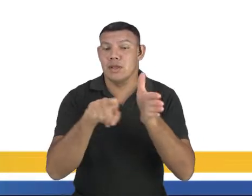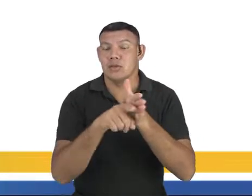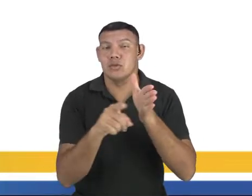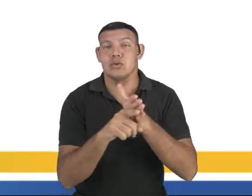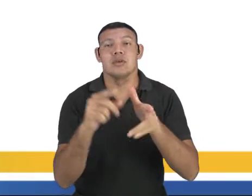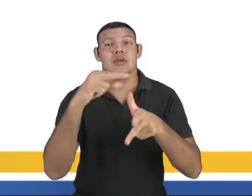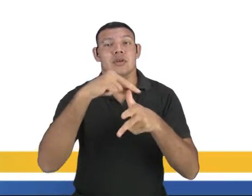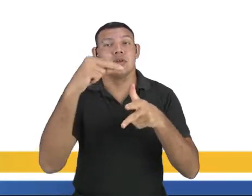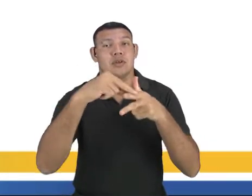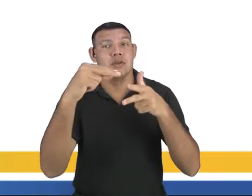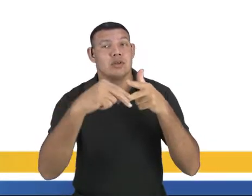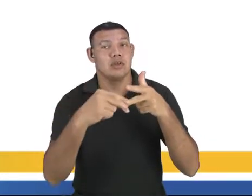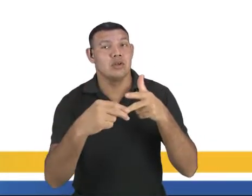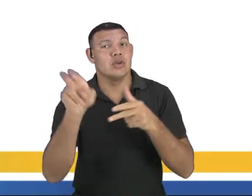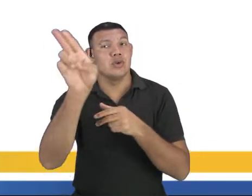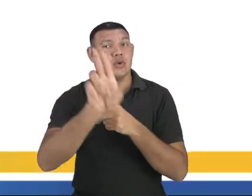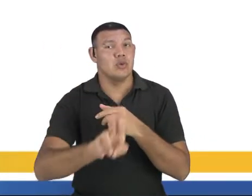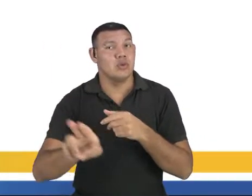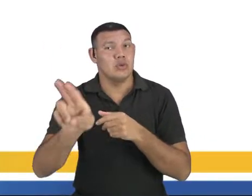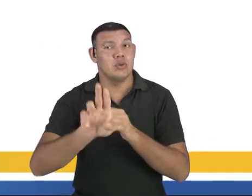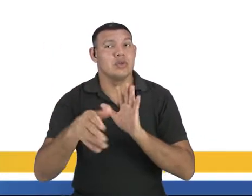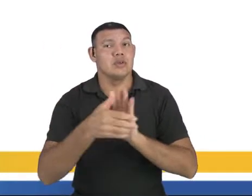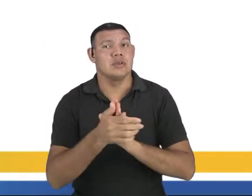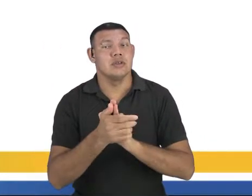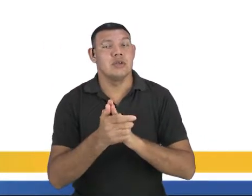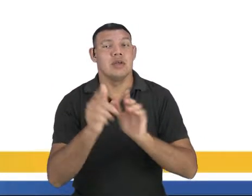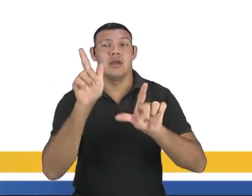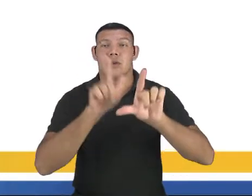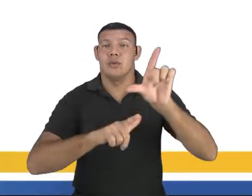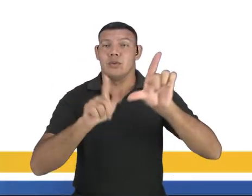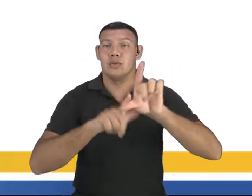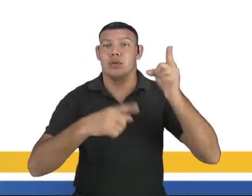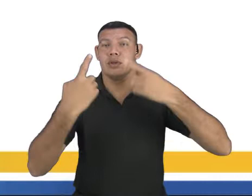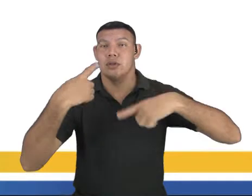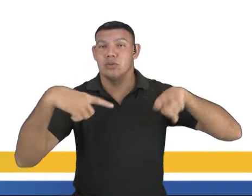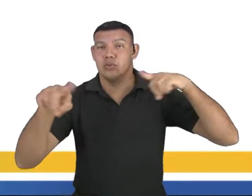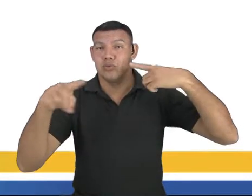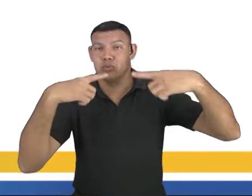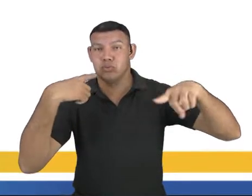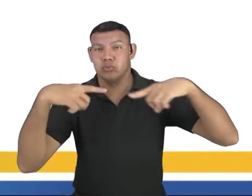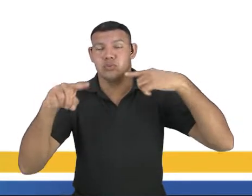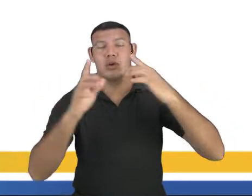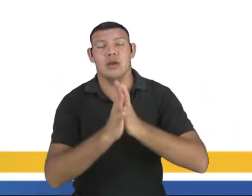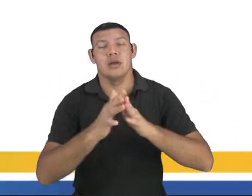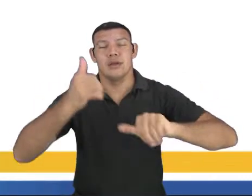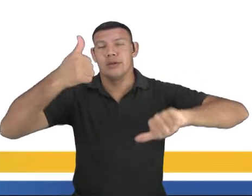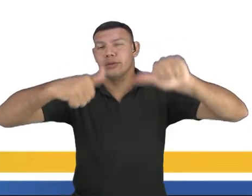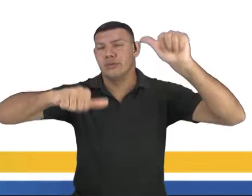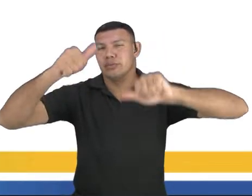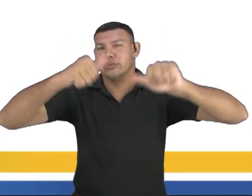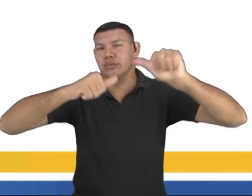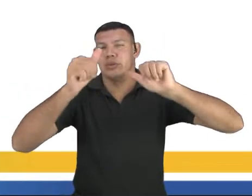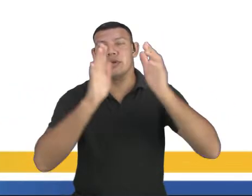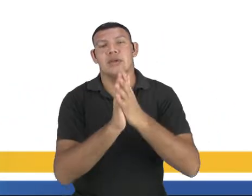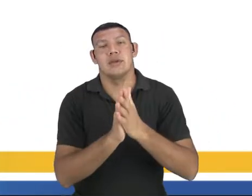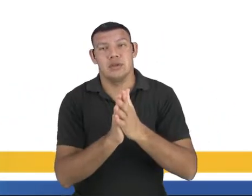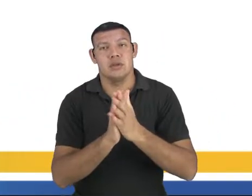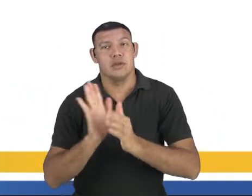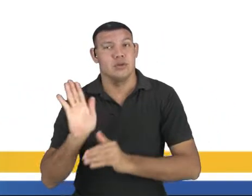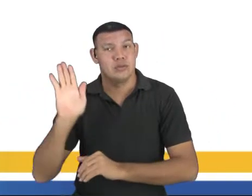que utilizam as letras da música para avaliar o candidato, ok? E